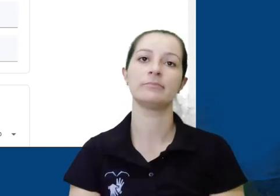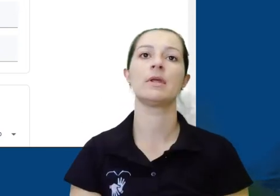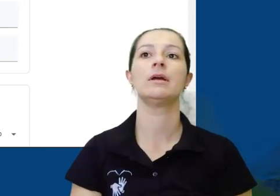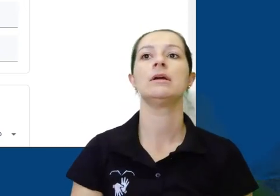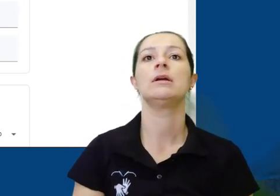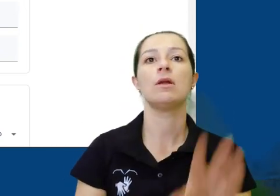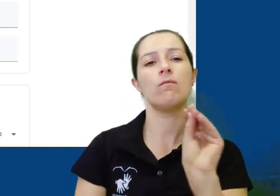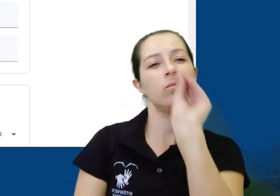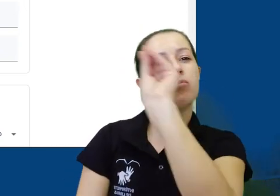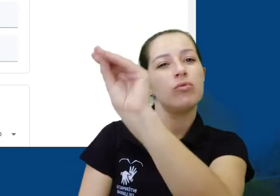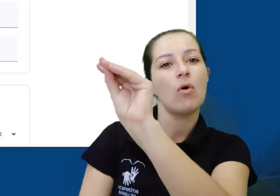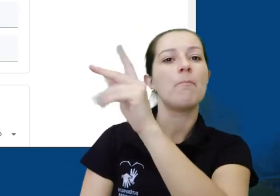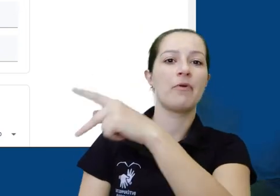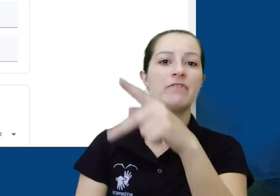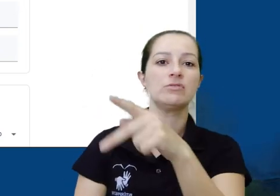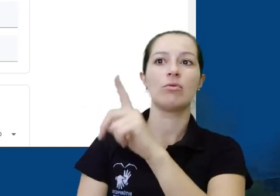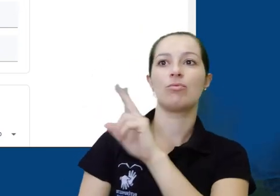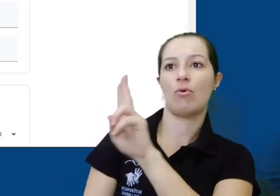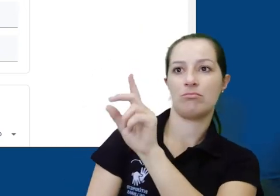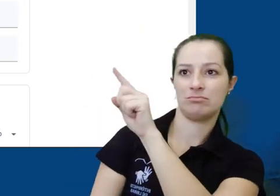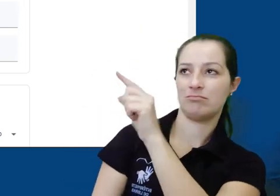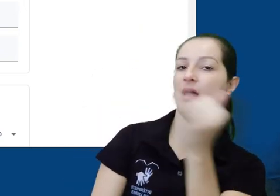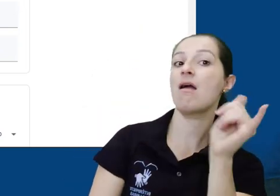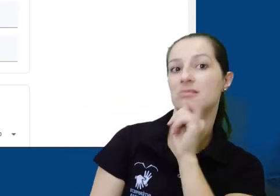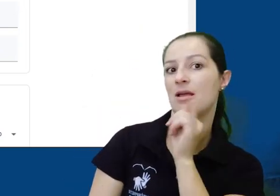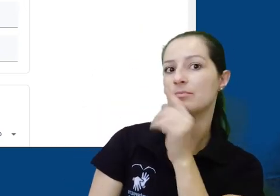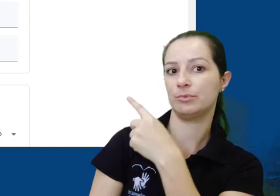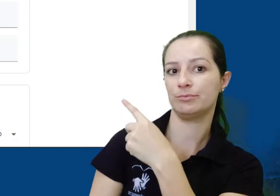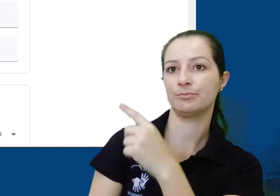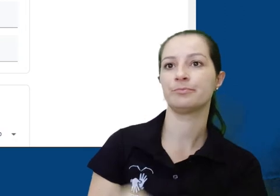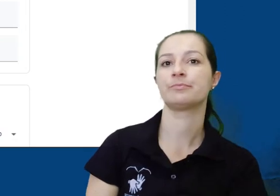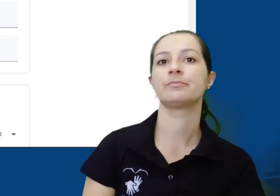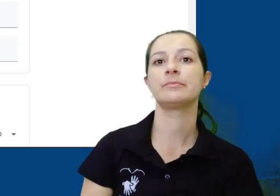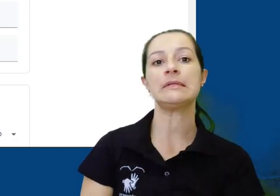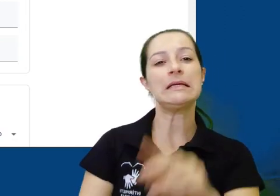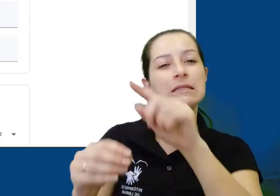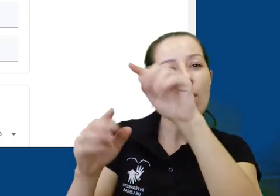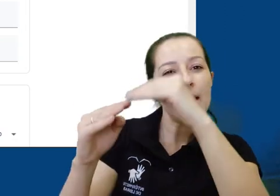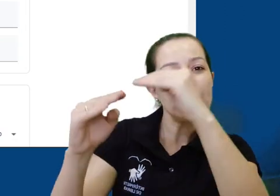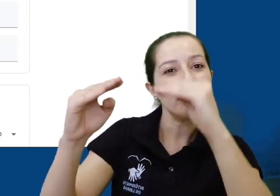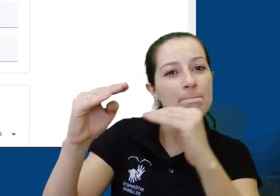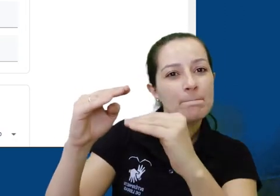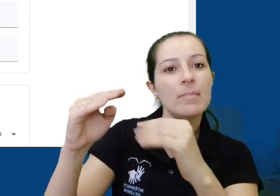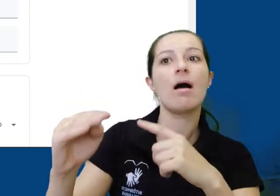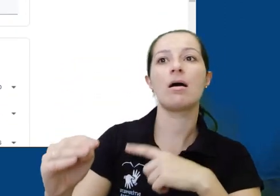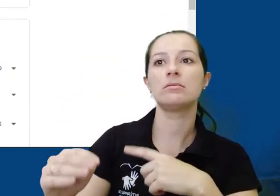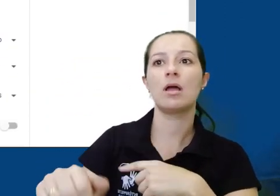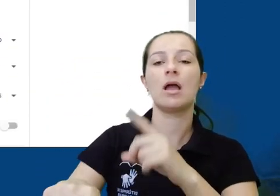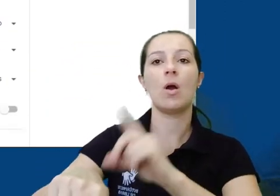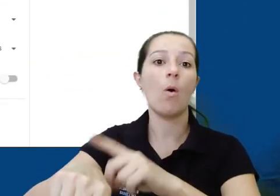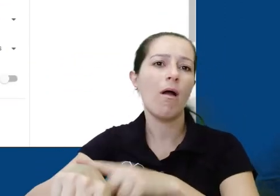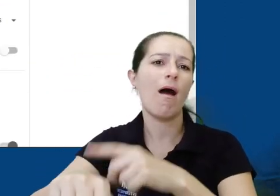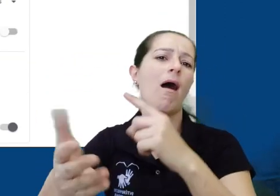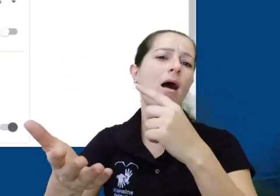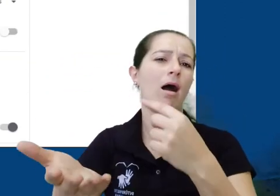criação. Colocarei aqui professor LDI duração quatro semanas, só para exemplificar. Um pouco mais abaixo há a seção geral.